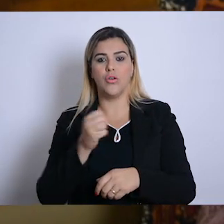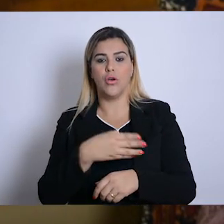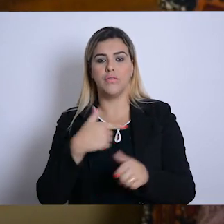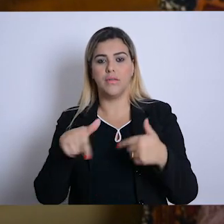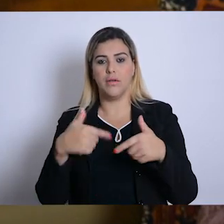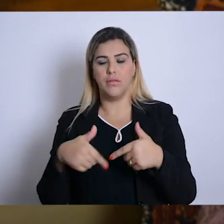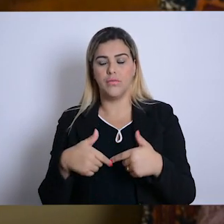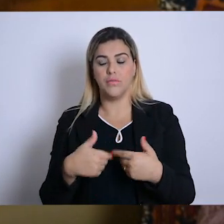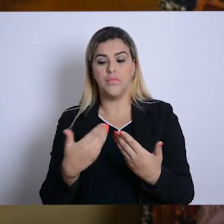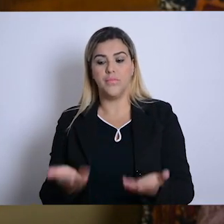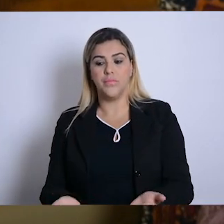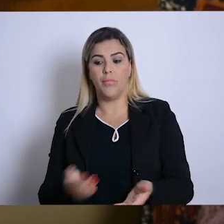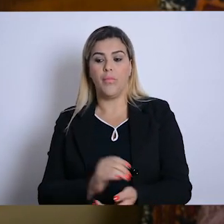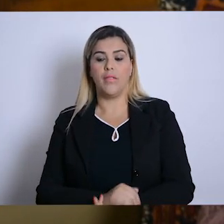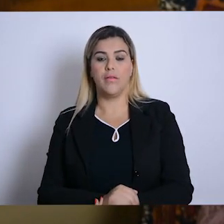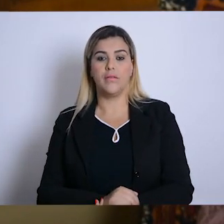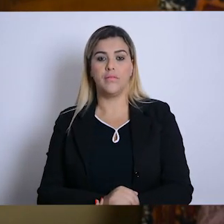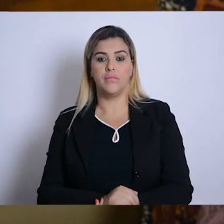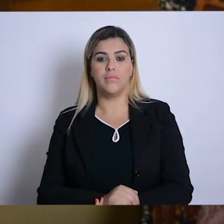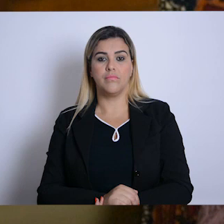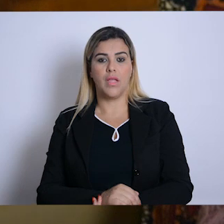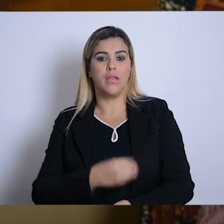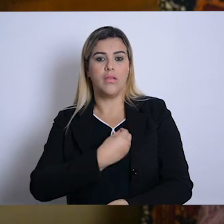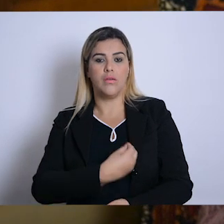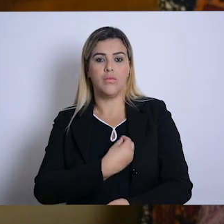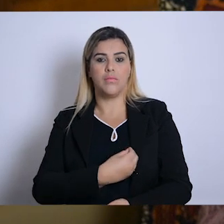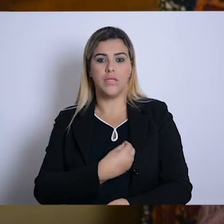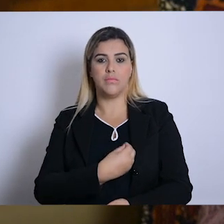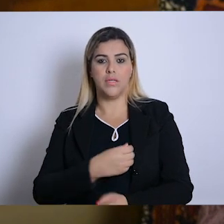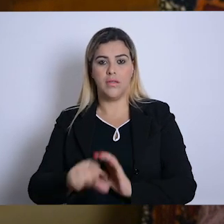aí, em função disso, eu participei da primeira